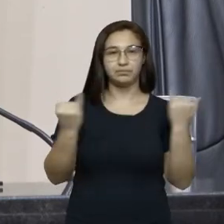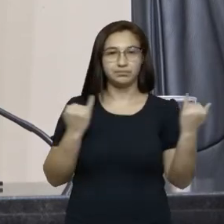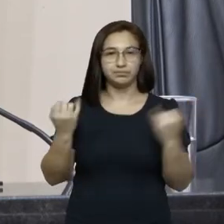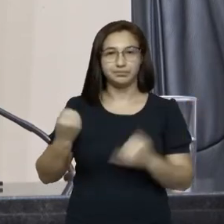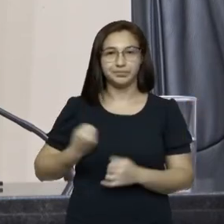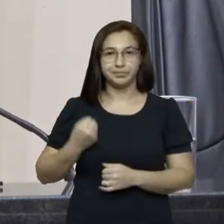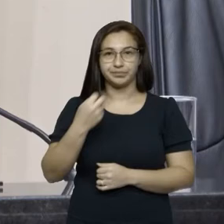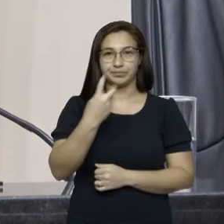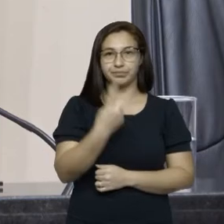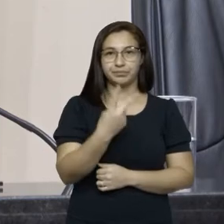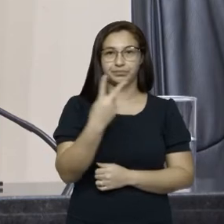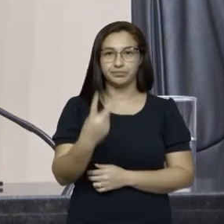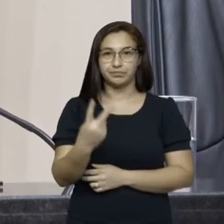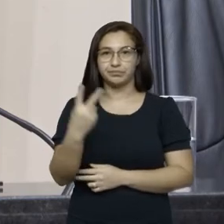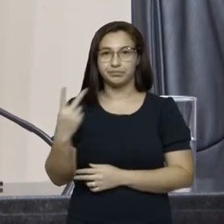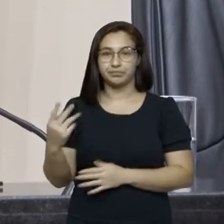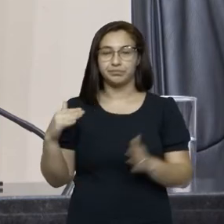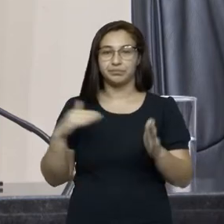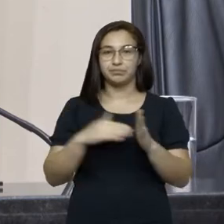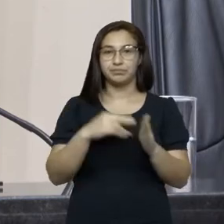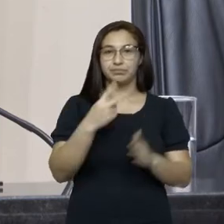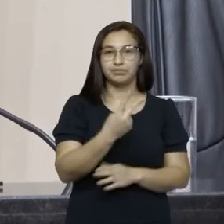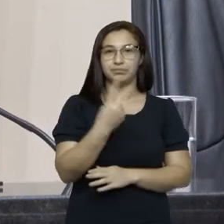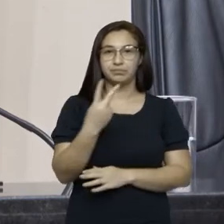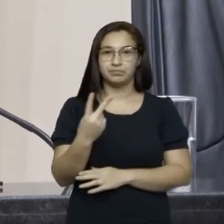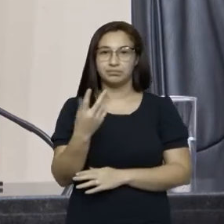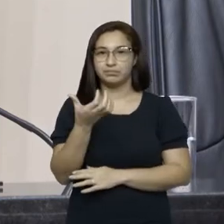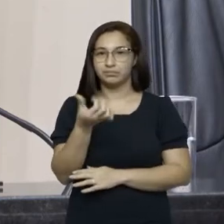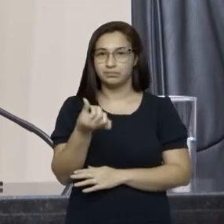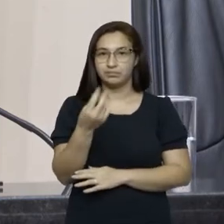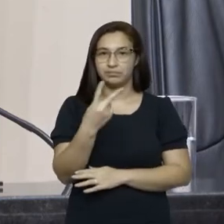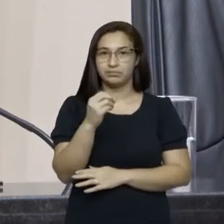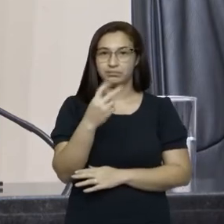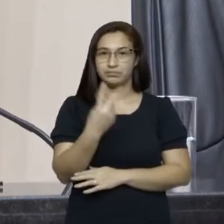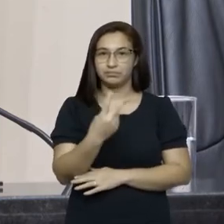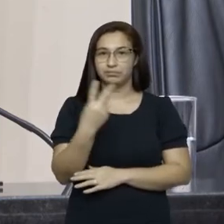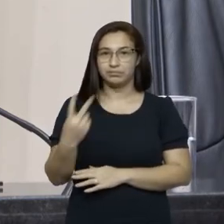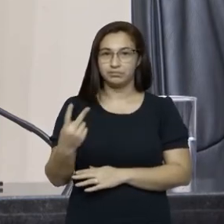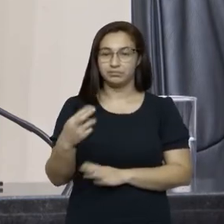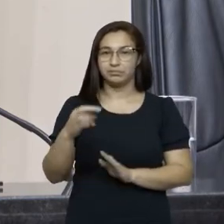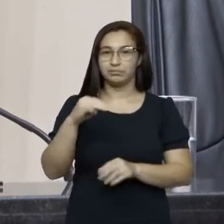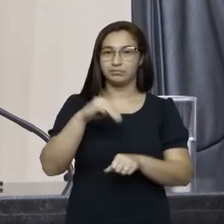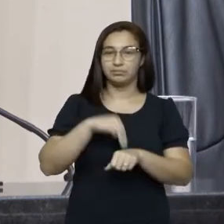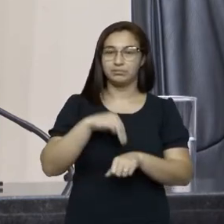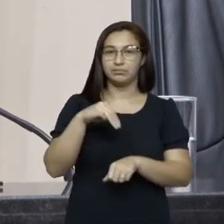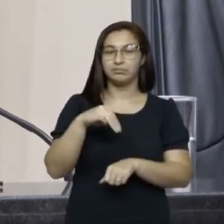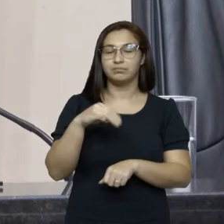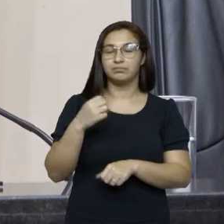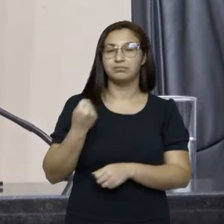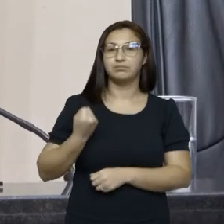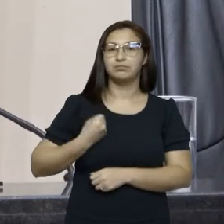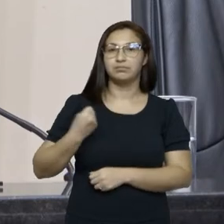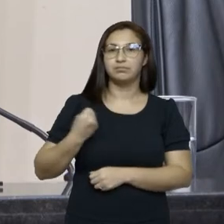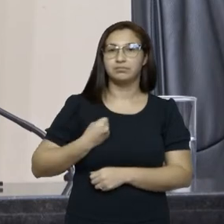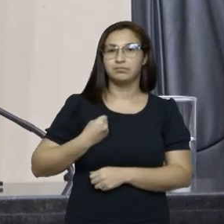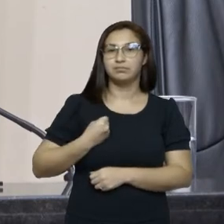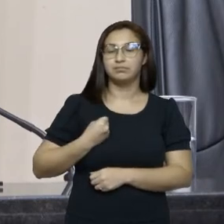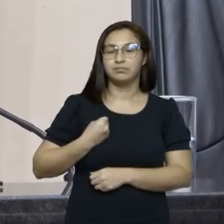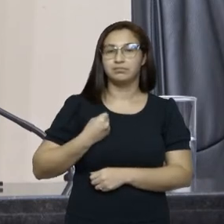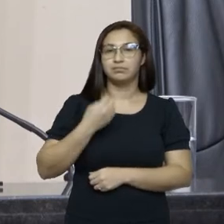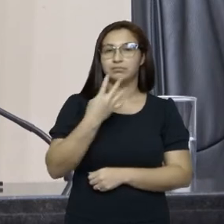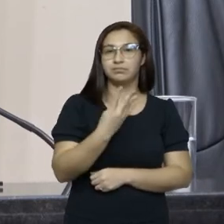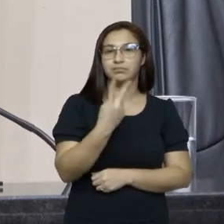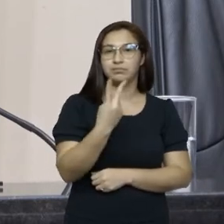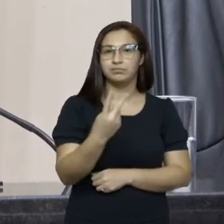222 a 226-2022 e as moções nº 429,